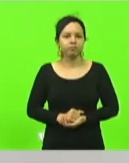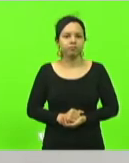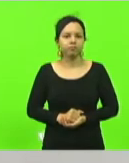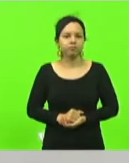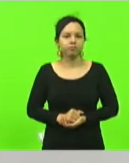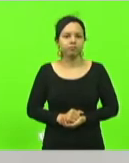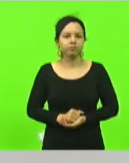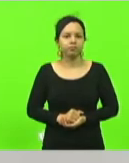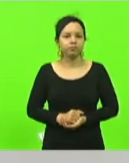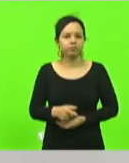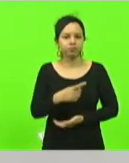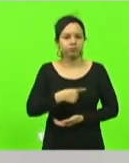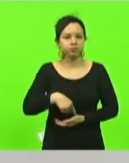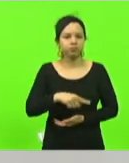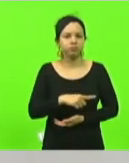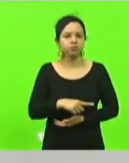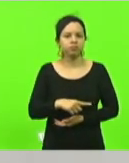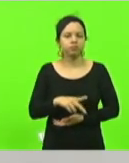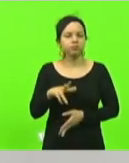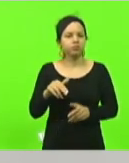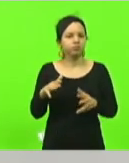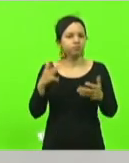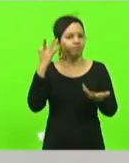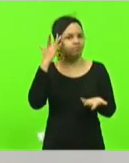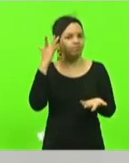a gente nunca sabe o dia de amanhã